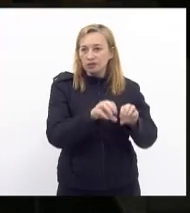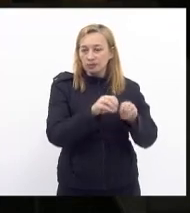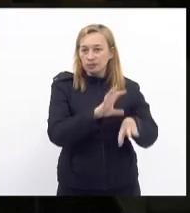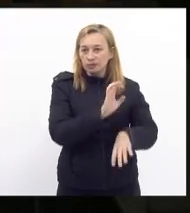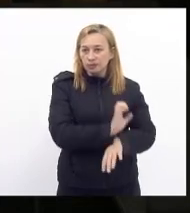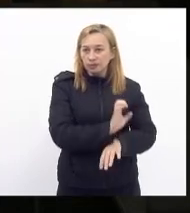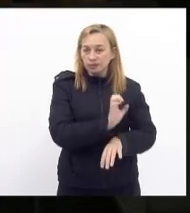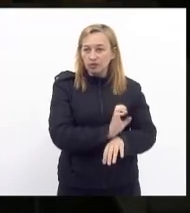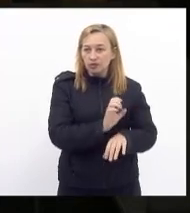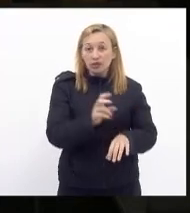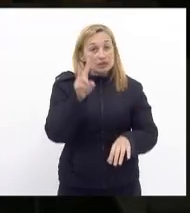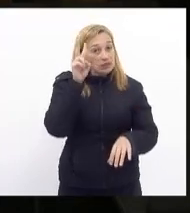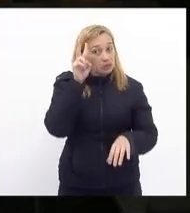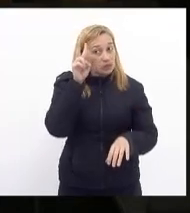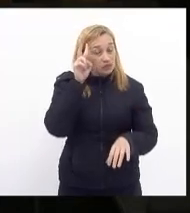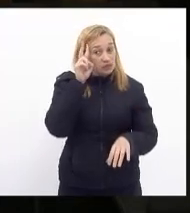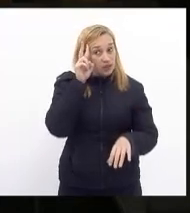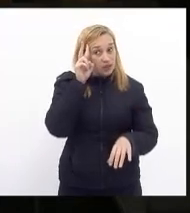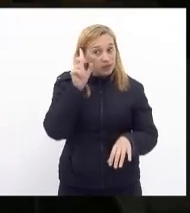segunda-feira